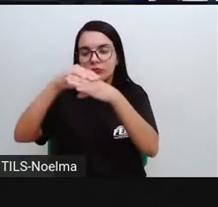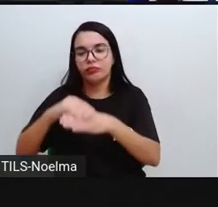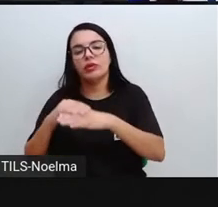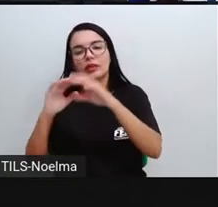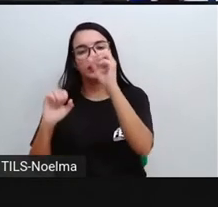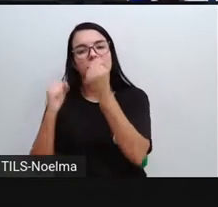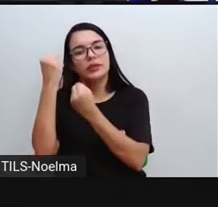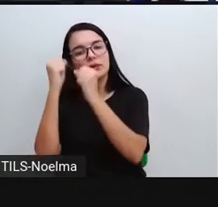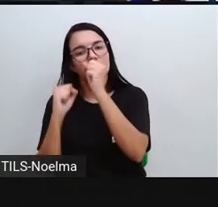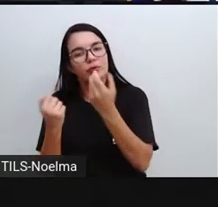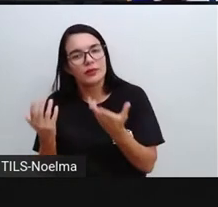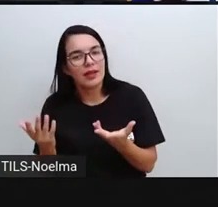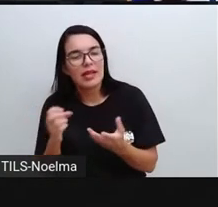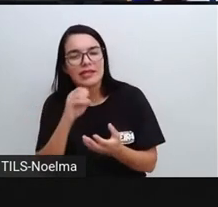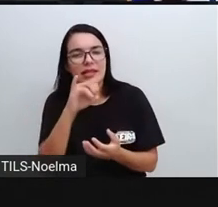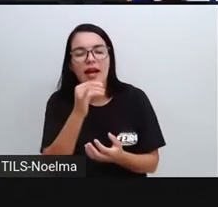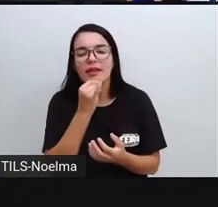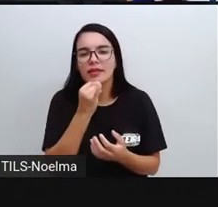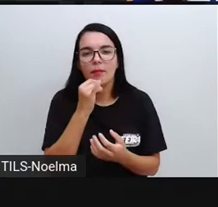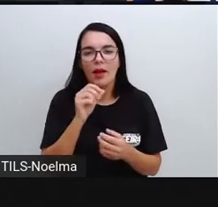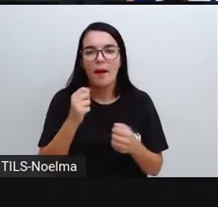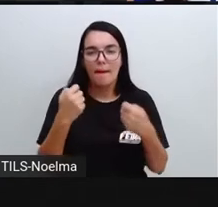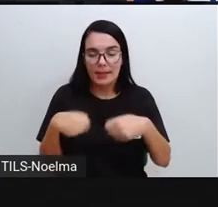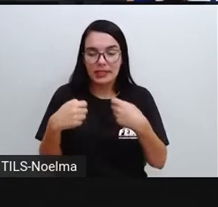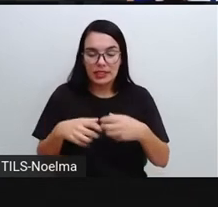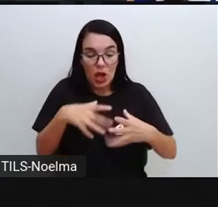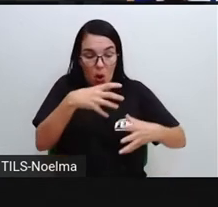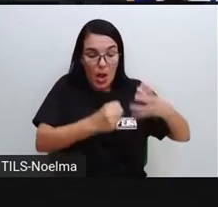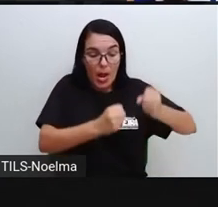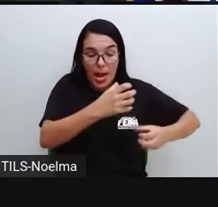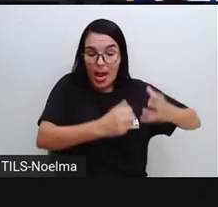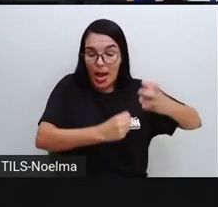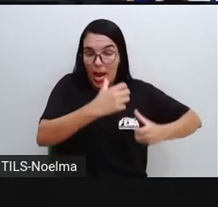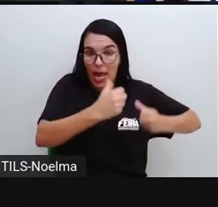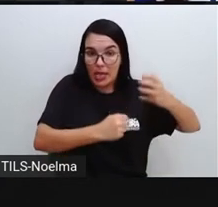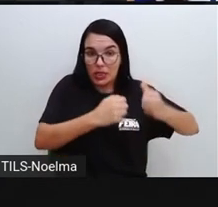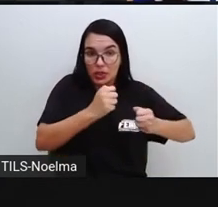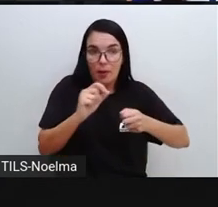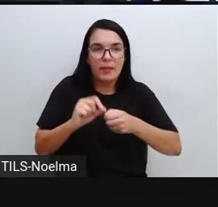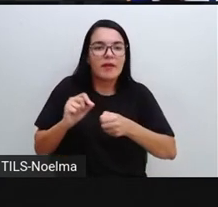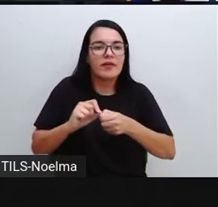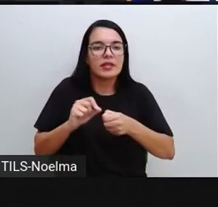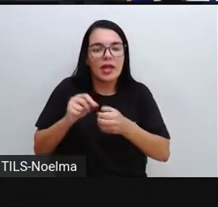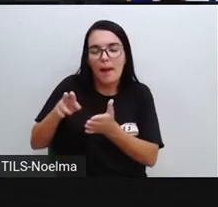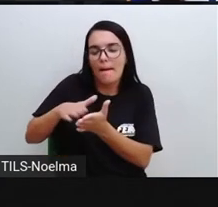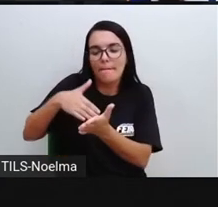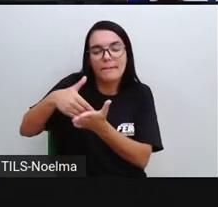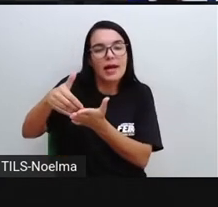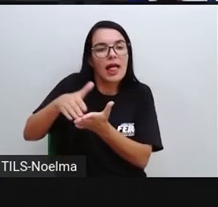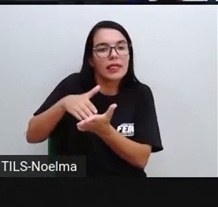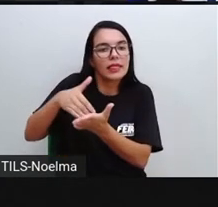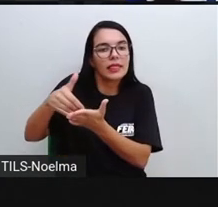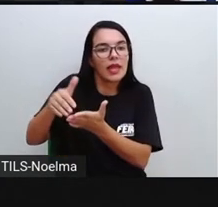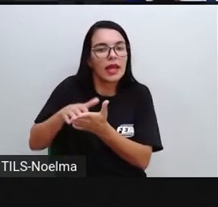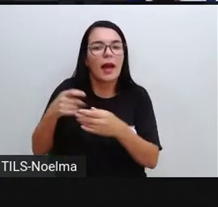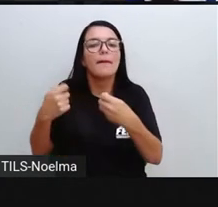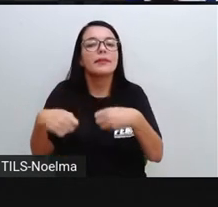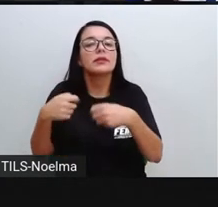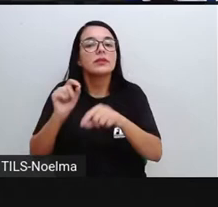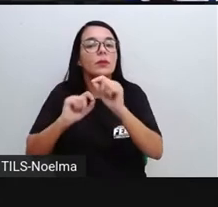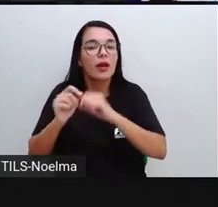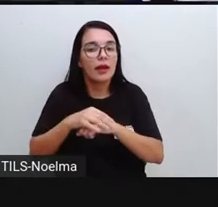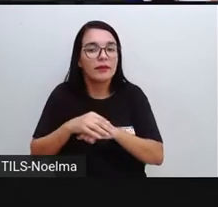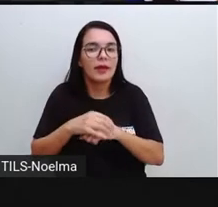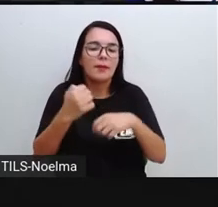Se a gente precisa do leite para poder produzir uma manteiga, uma margarina, a gente precisa de quê?